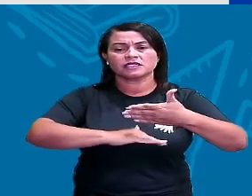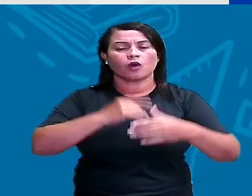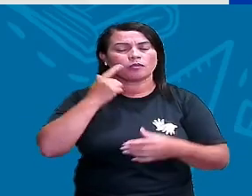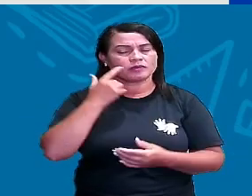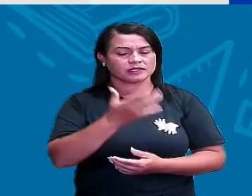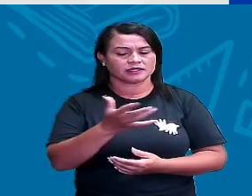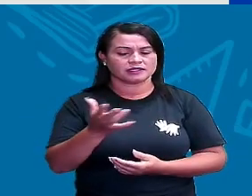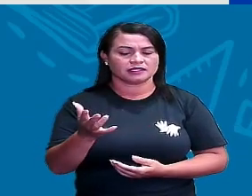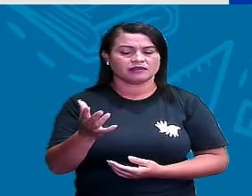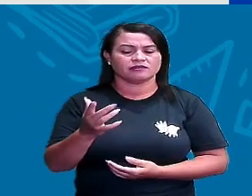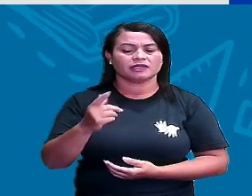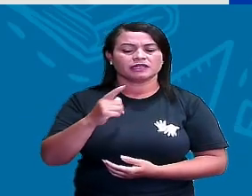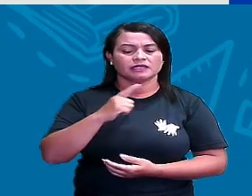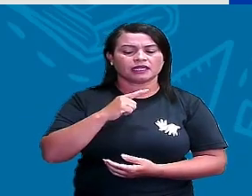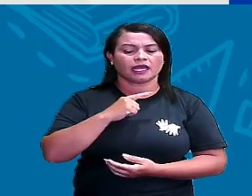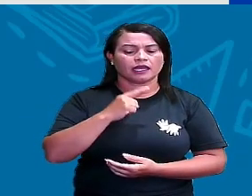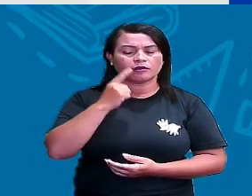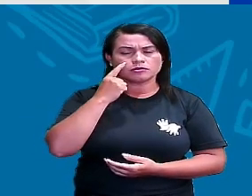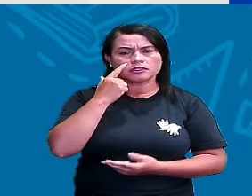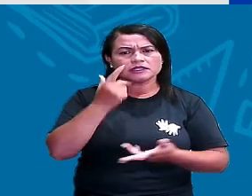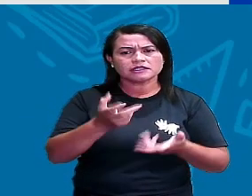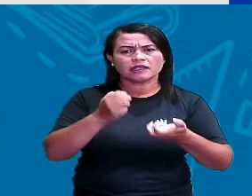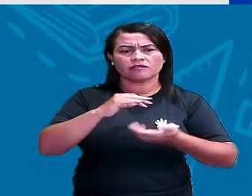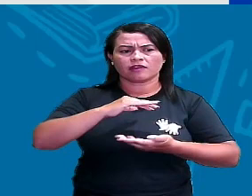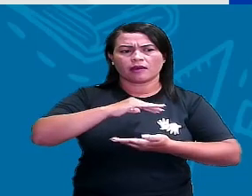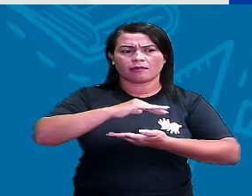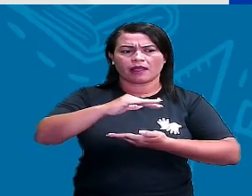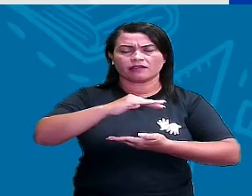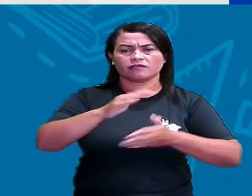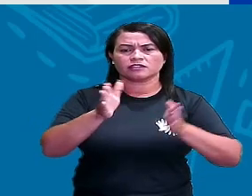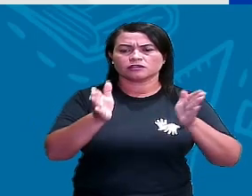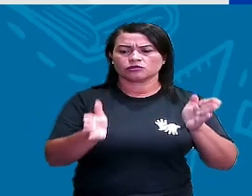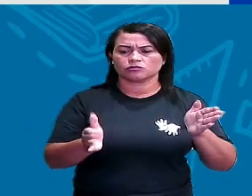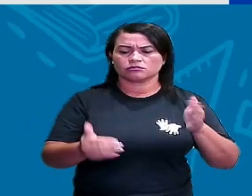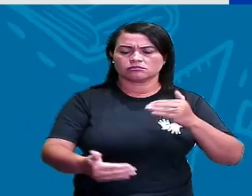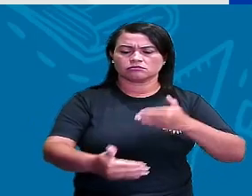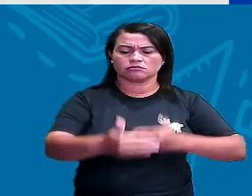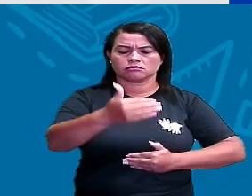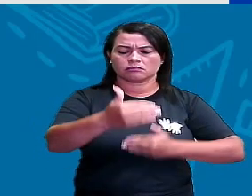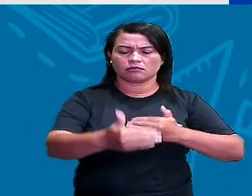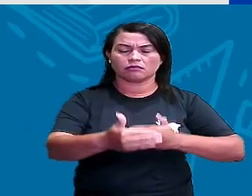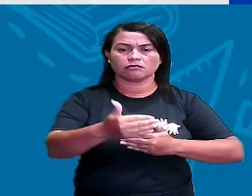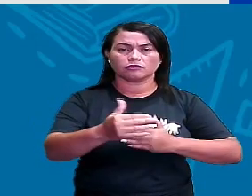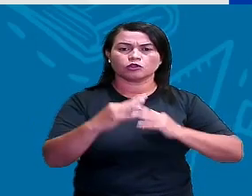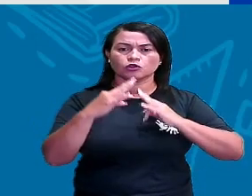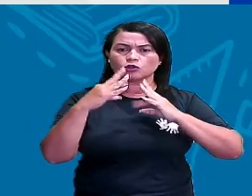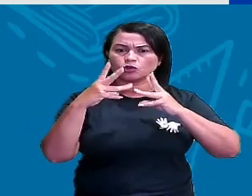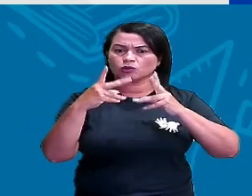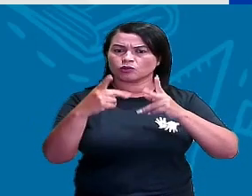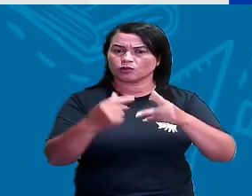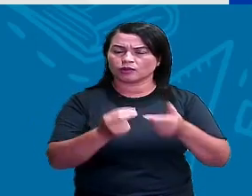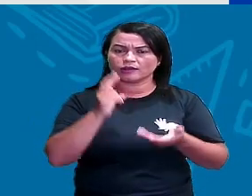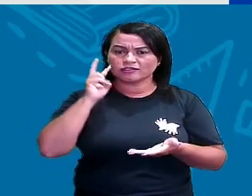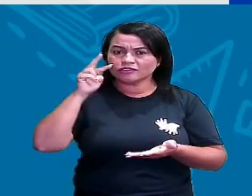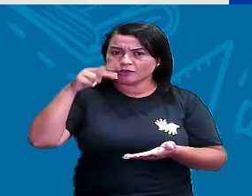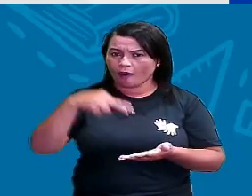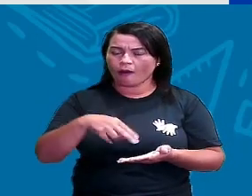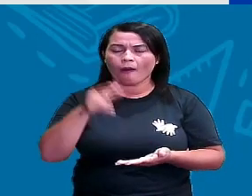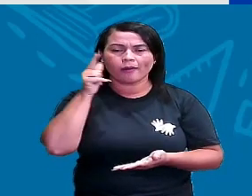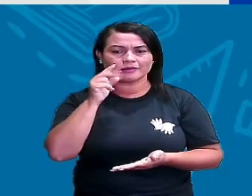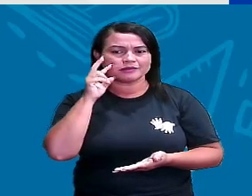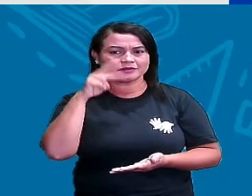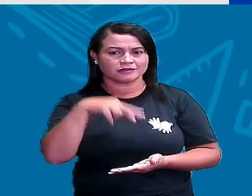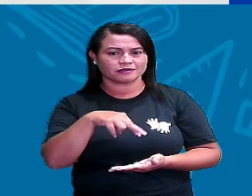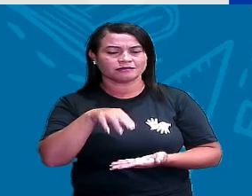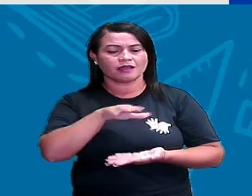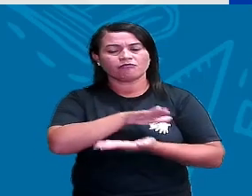Então, a gente vê aqui a planificação do cubo, onde a gente vê a sua superfície, toda, toda a parte do cubo, toda a superfície. Todas